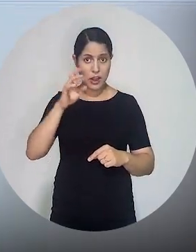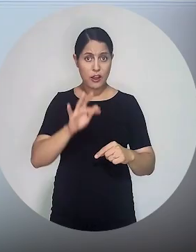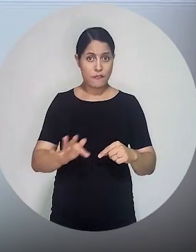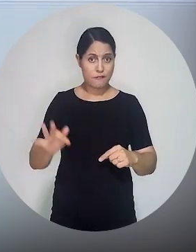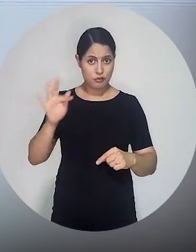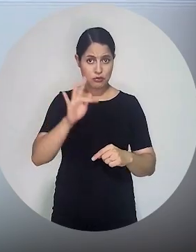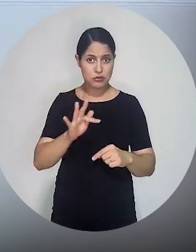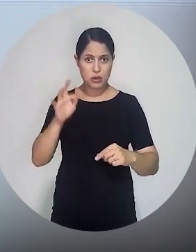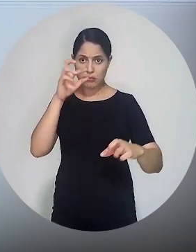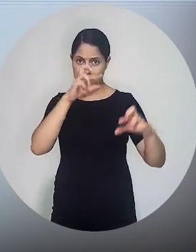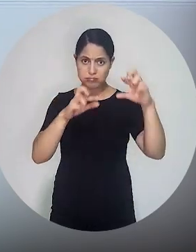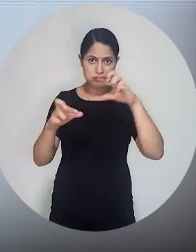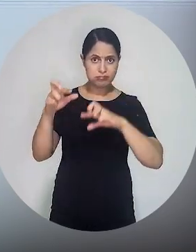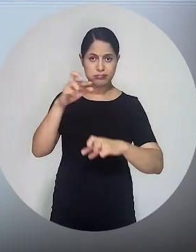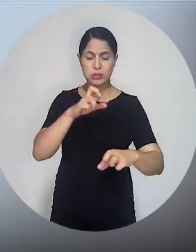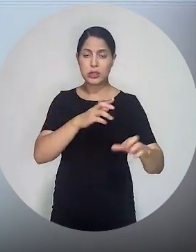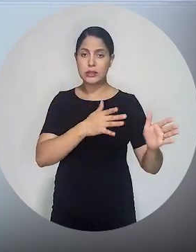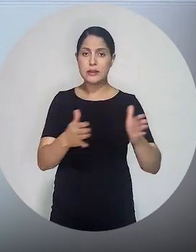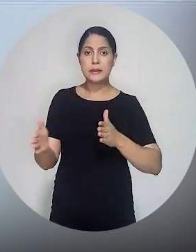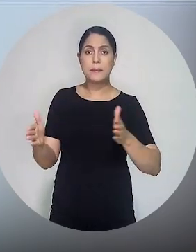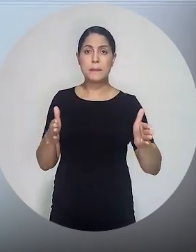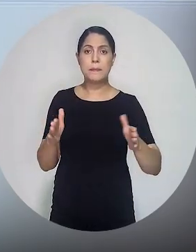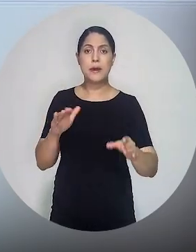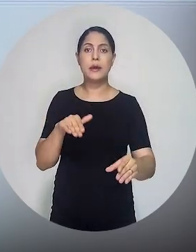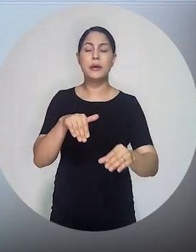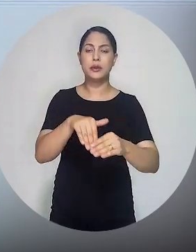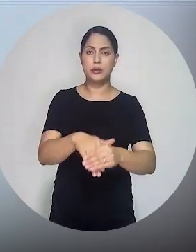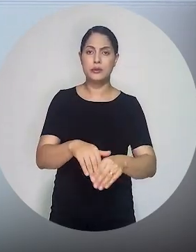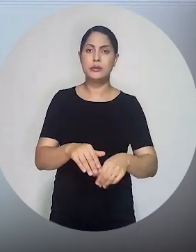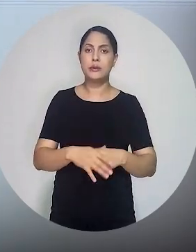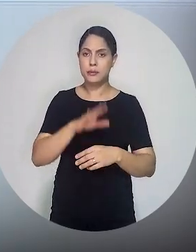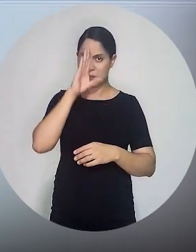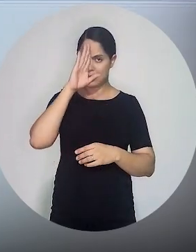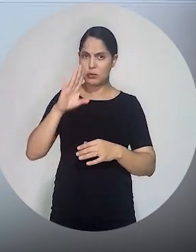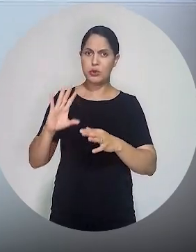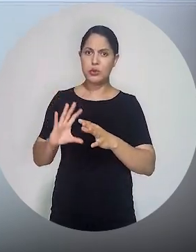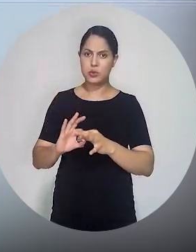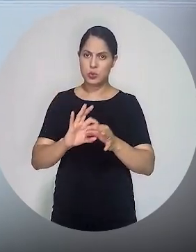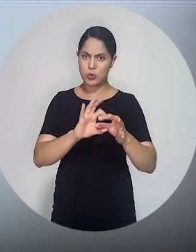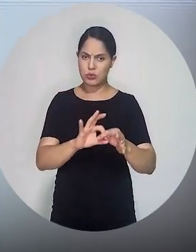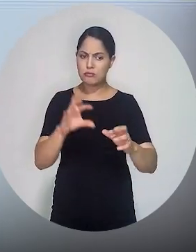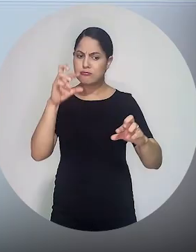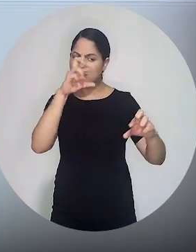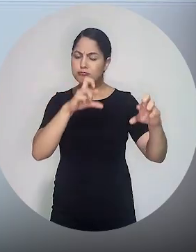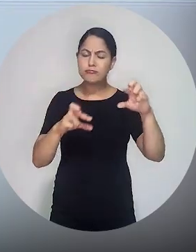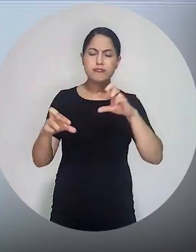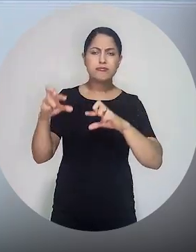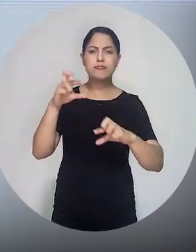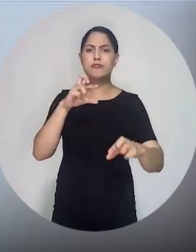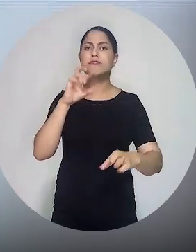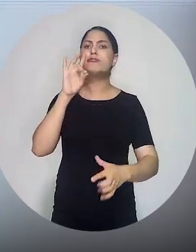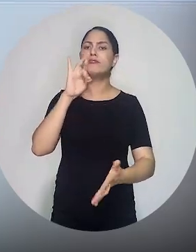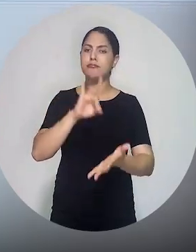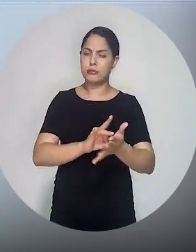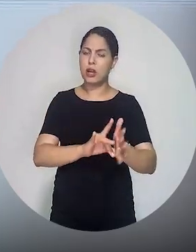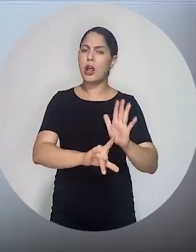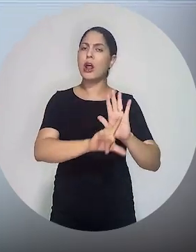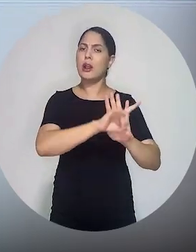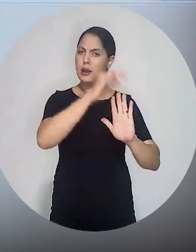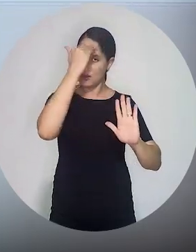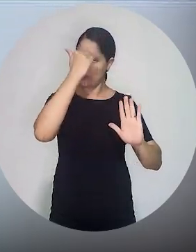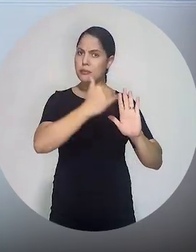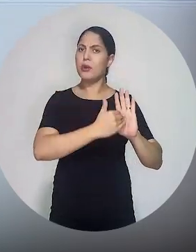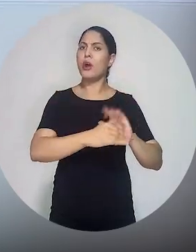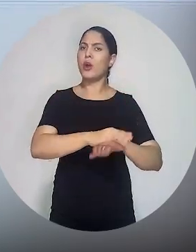eleitoral, assegurar o respeito às prerrogativas da desvacacia brasileira, sobretudo aqueles que militam na justiça eleitoral